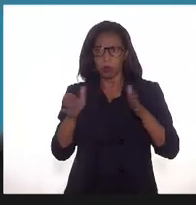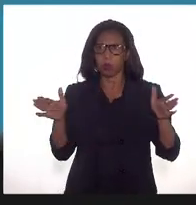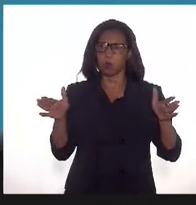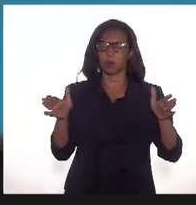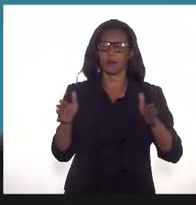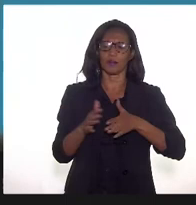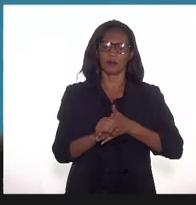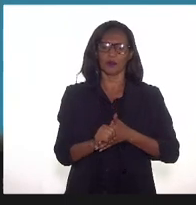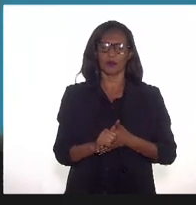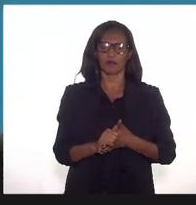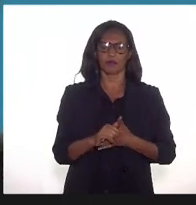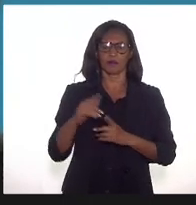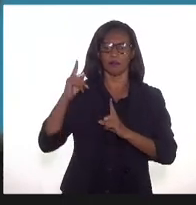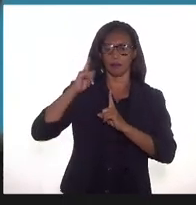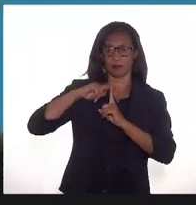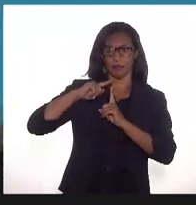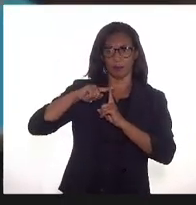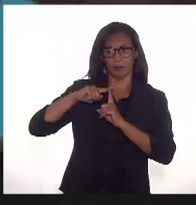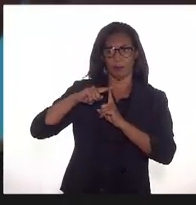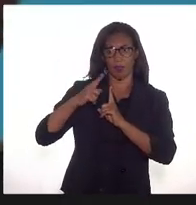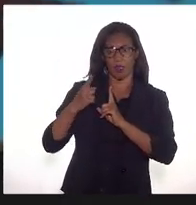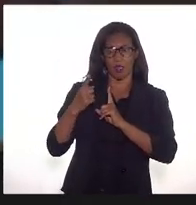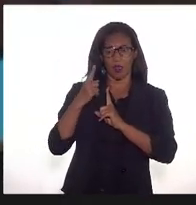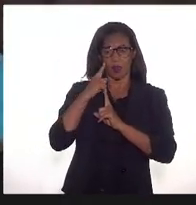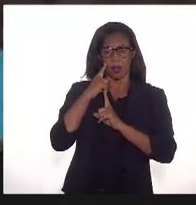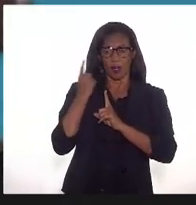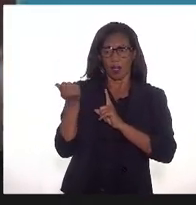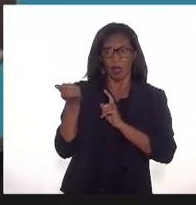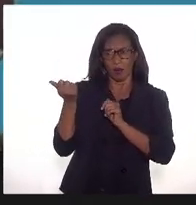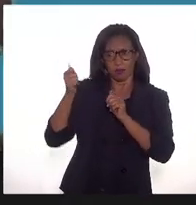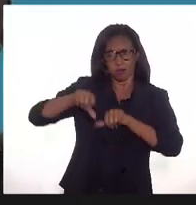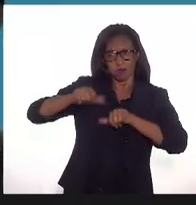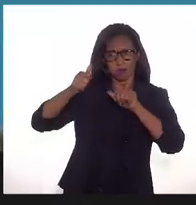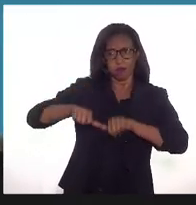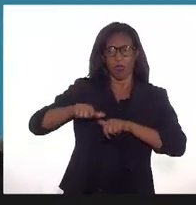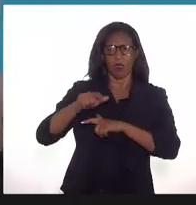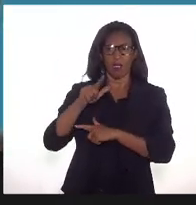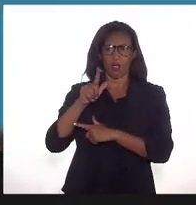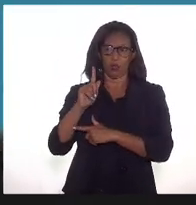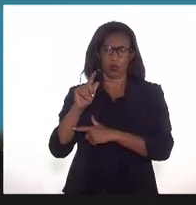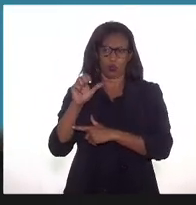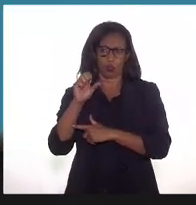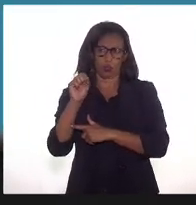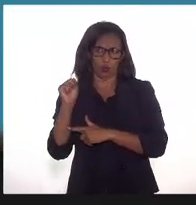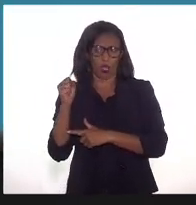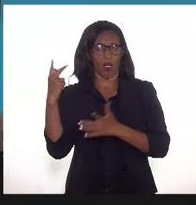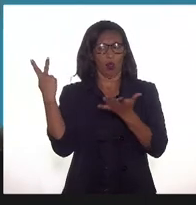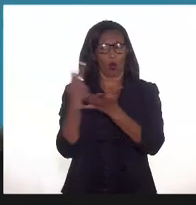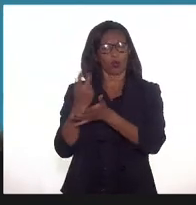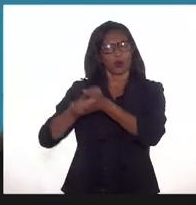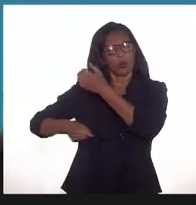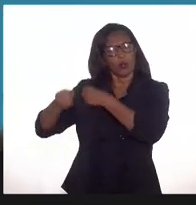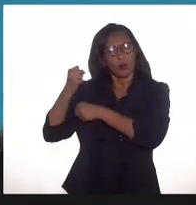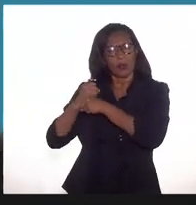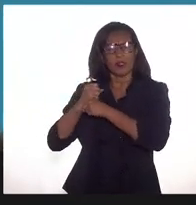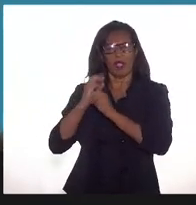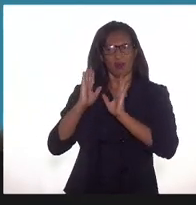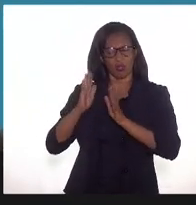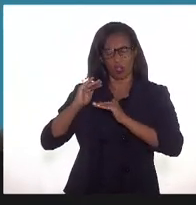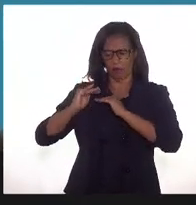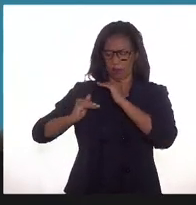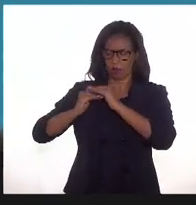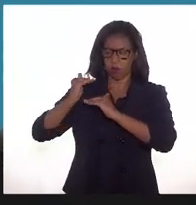é a revisão da regulação do serviço de distribuição de gás canalizado, que aconteceu no ano passado e vem evoluindo,